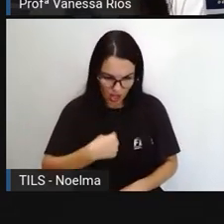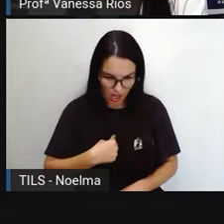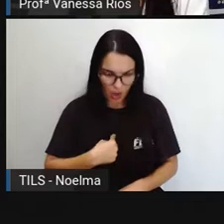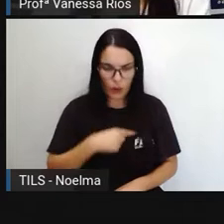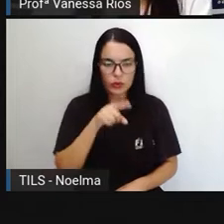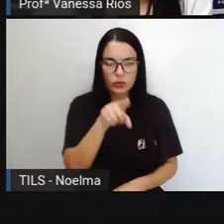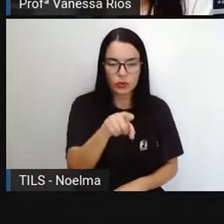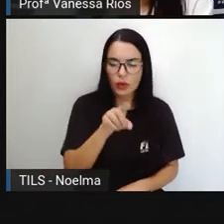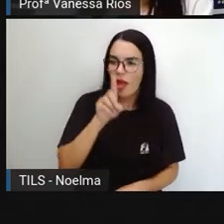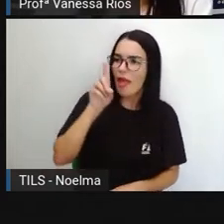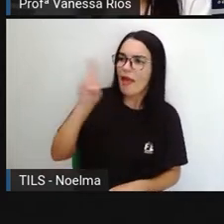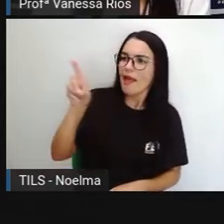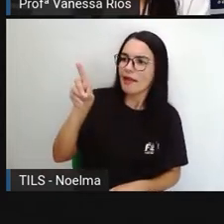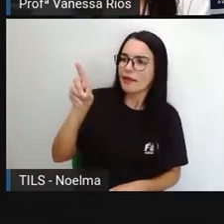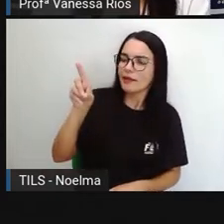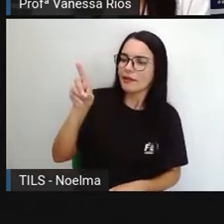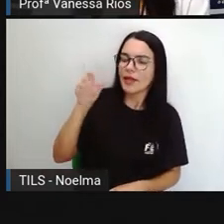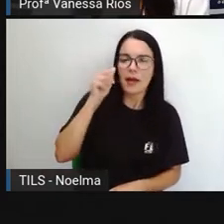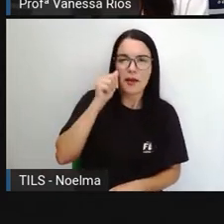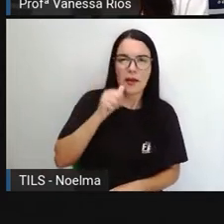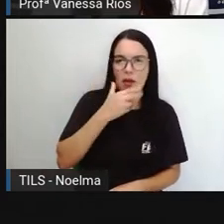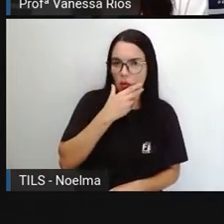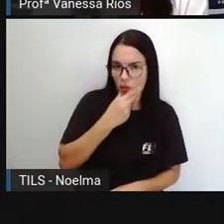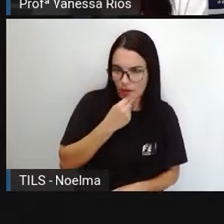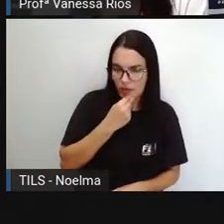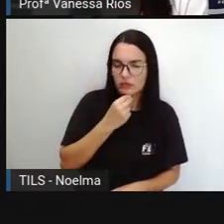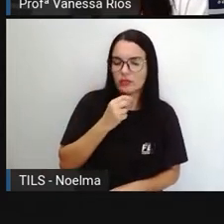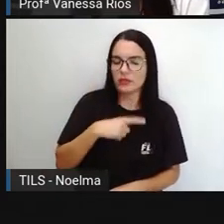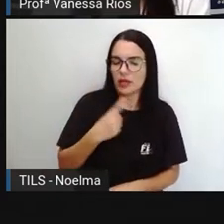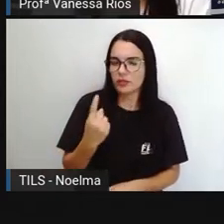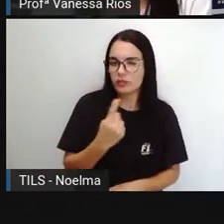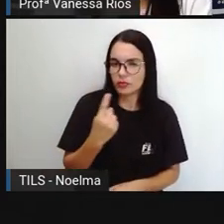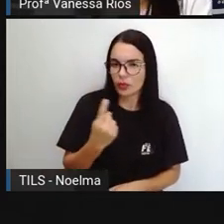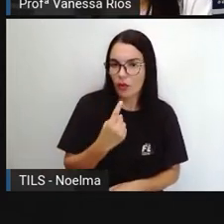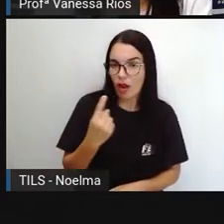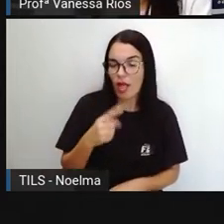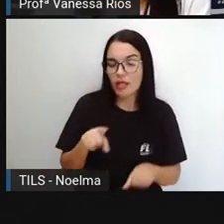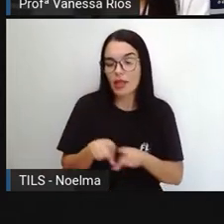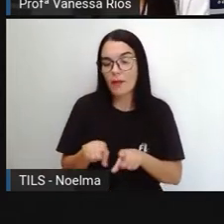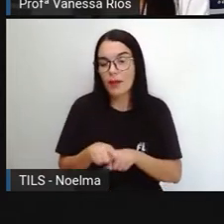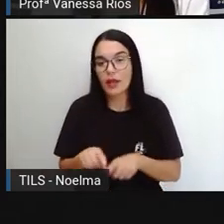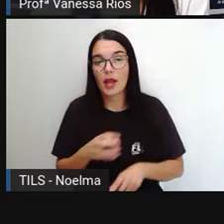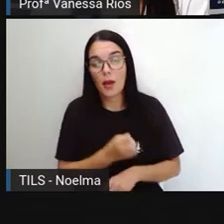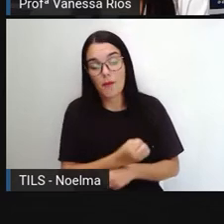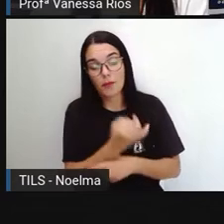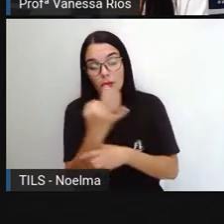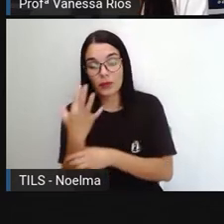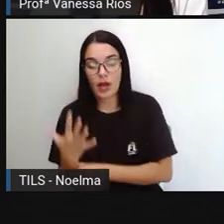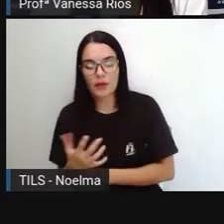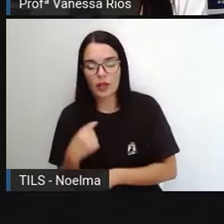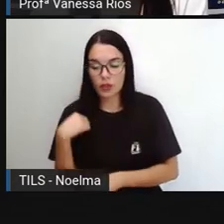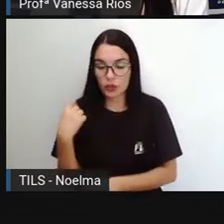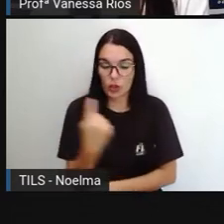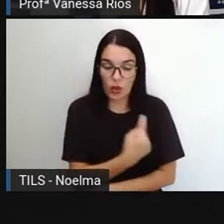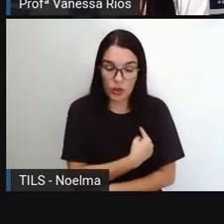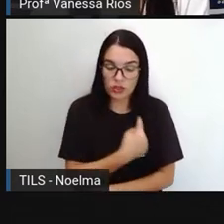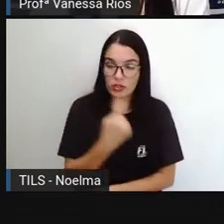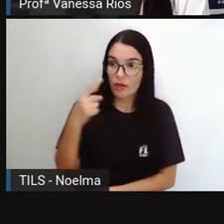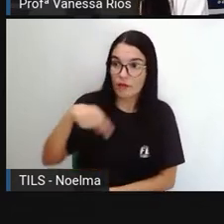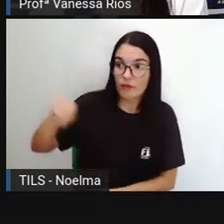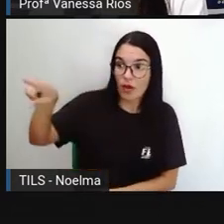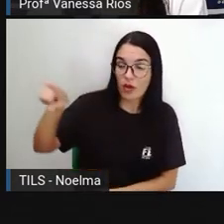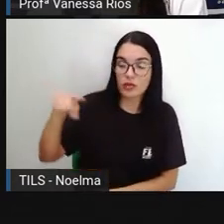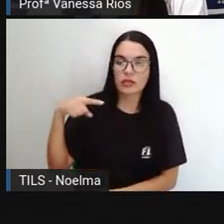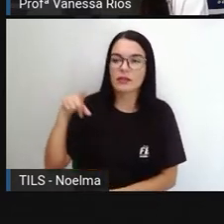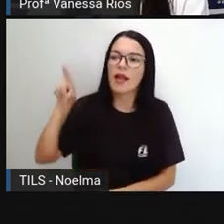tu, ele ou ela, que são as pessoas do singular e as pessoas do plural. Nós, vós, eles